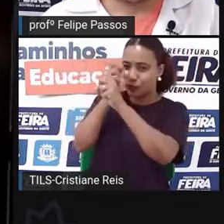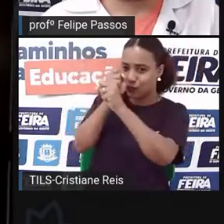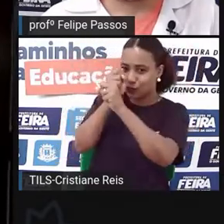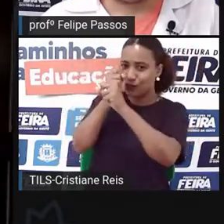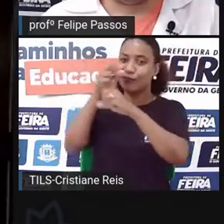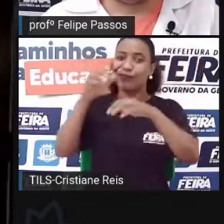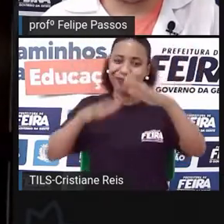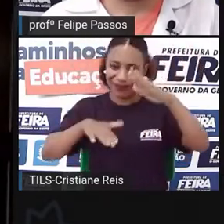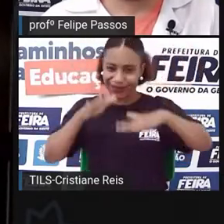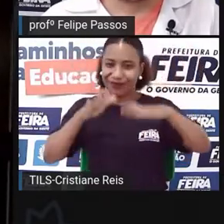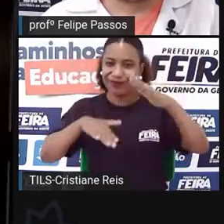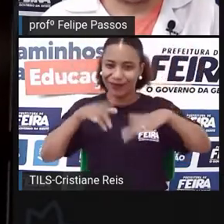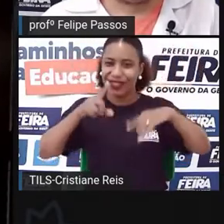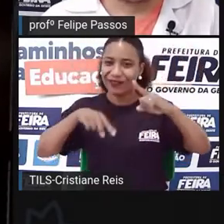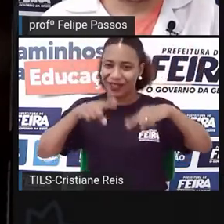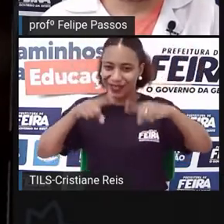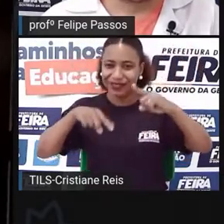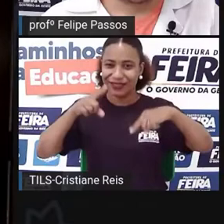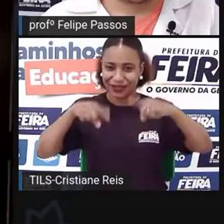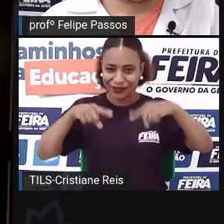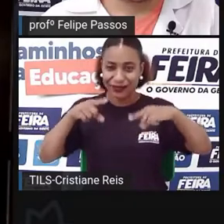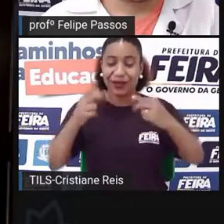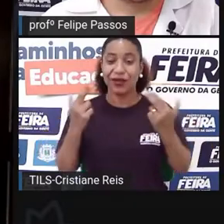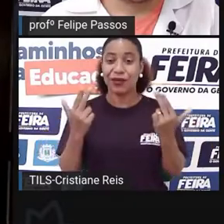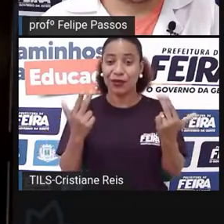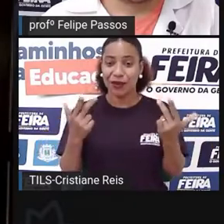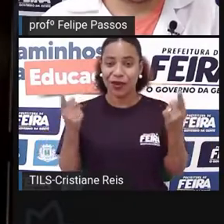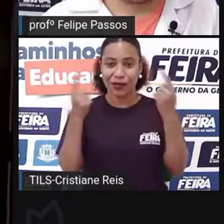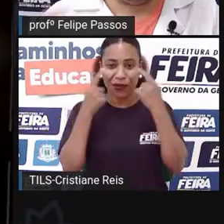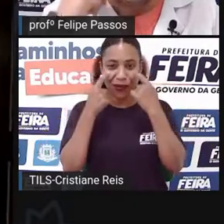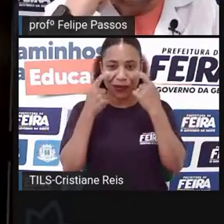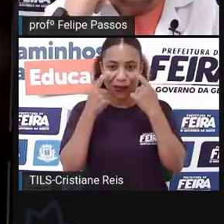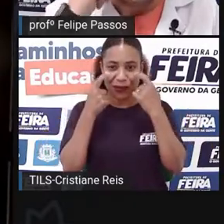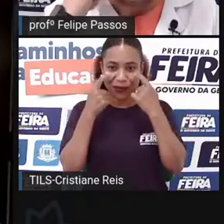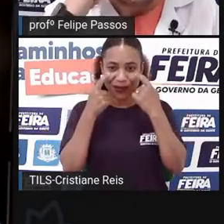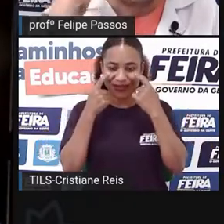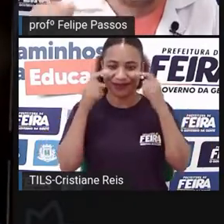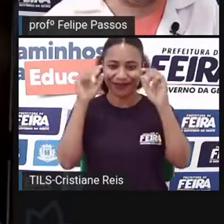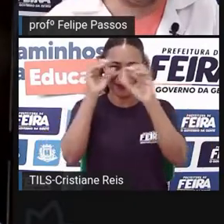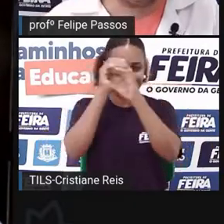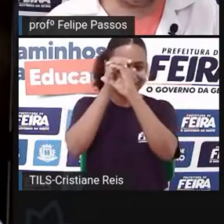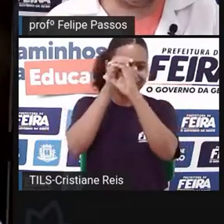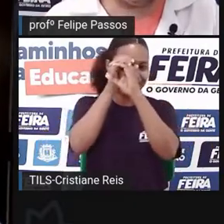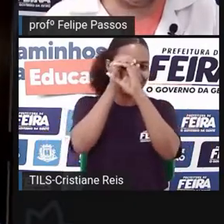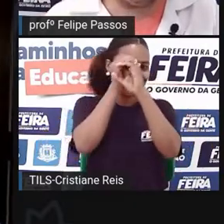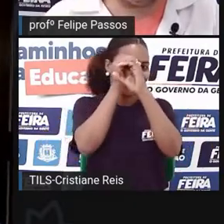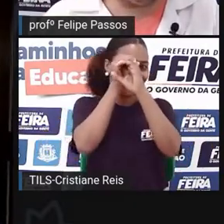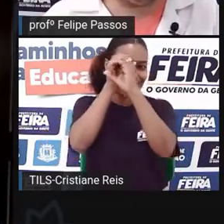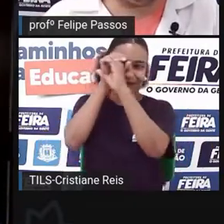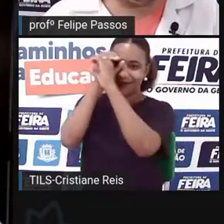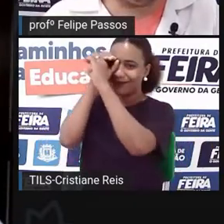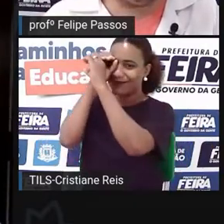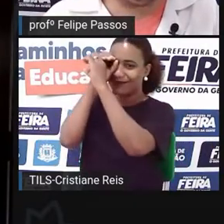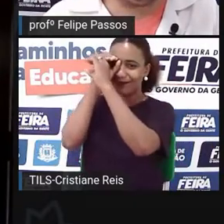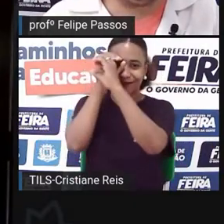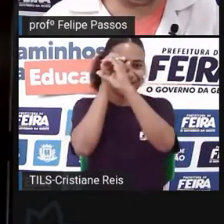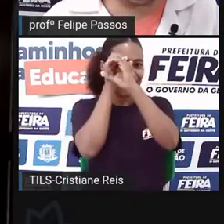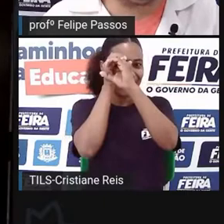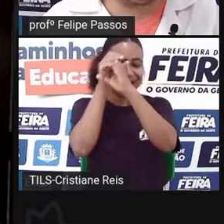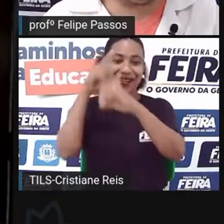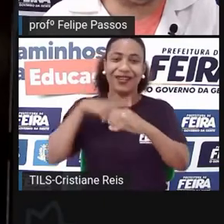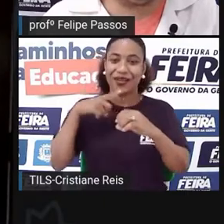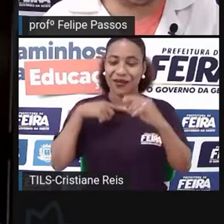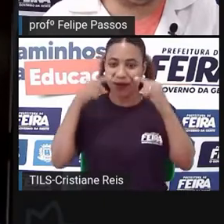escurecido. É a mesma coisa do nosso olho. E assim como o nosso olho, a câmera fotográfica ela enxerga de cabeça para baixo.